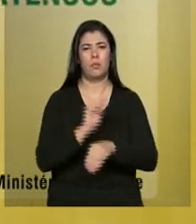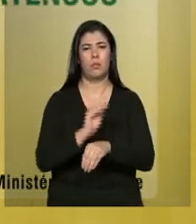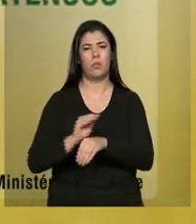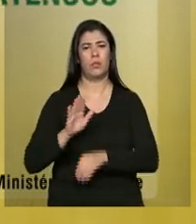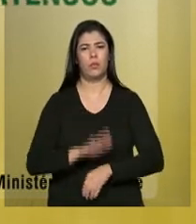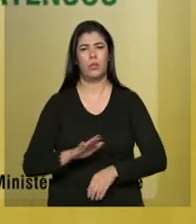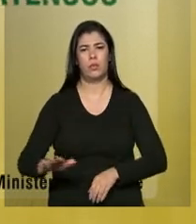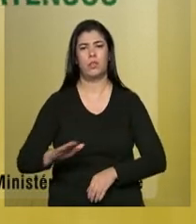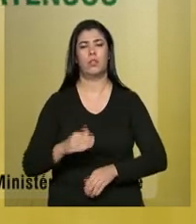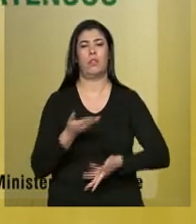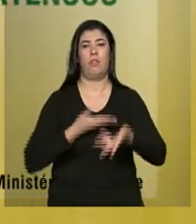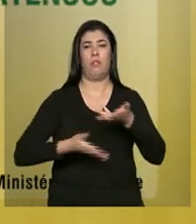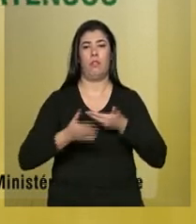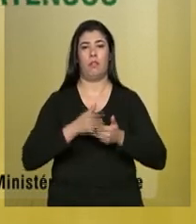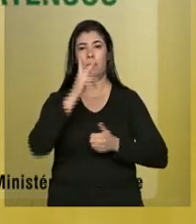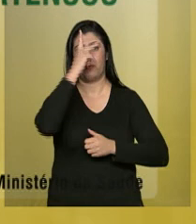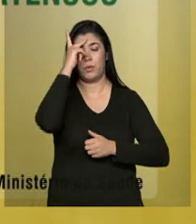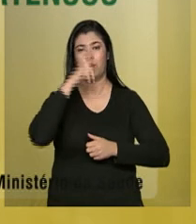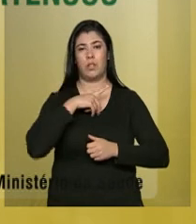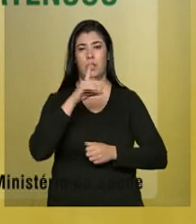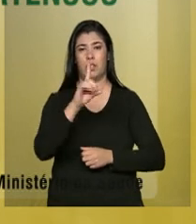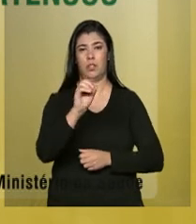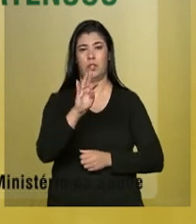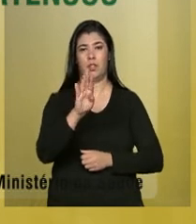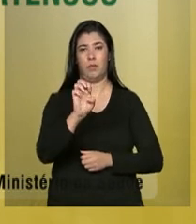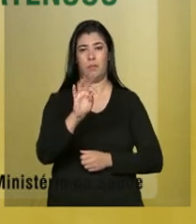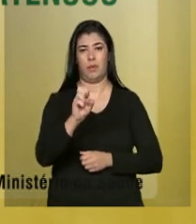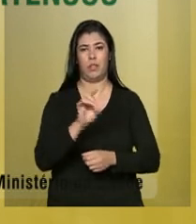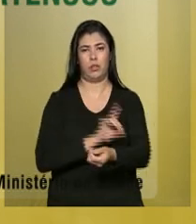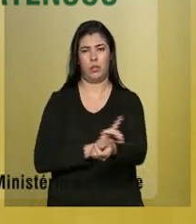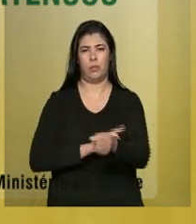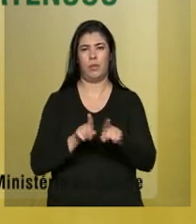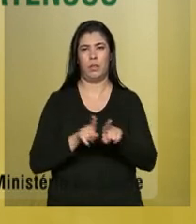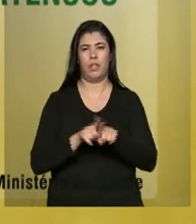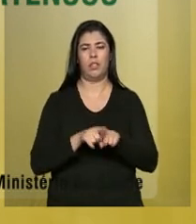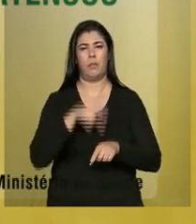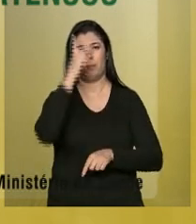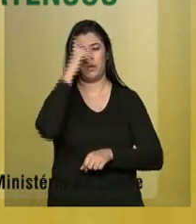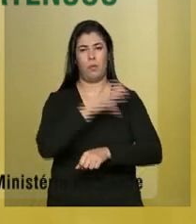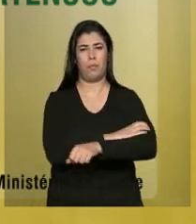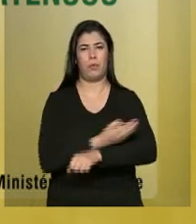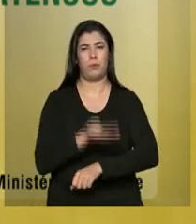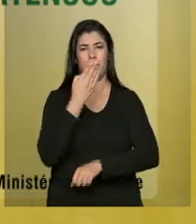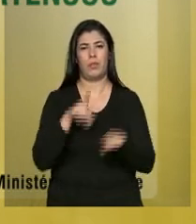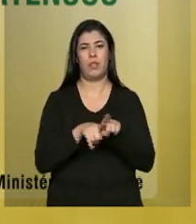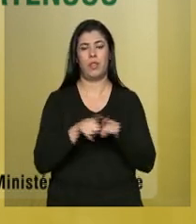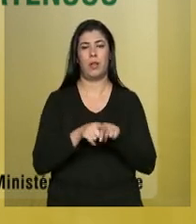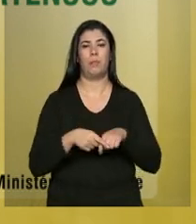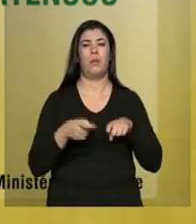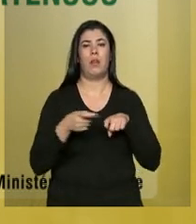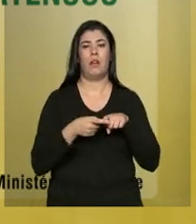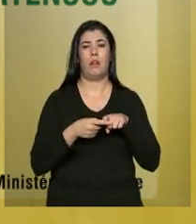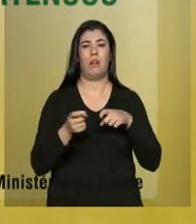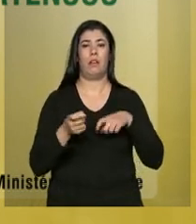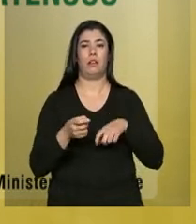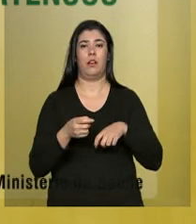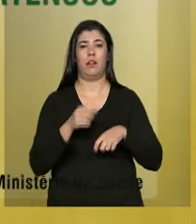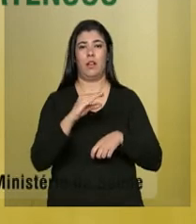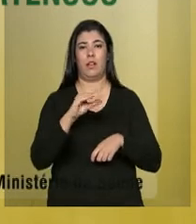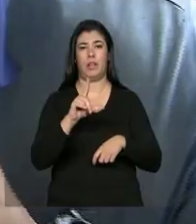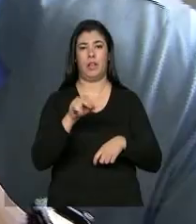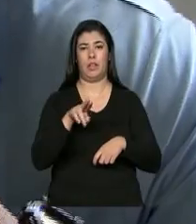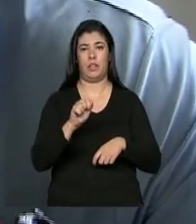tratamento de diabéticos e hipertensos, e a clínica médica, que envolve, por exemplo, casos de dengue e